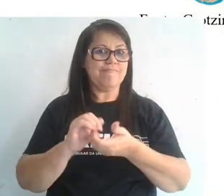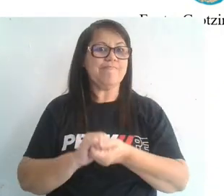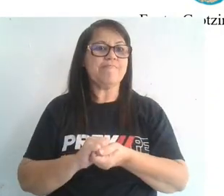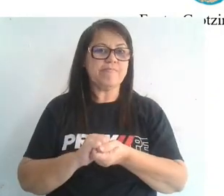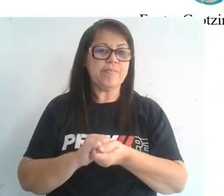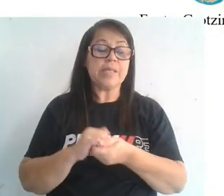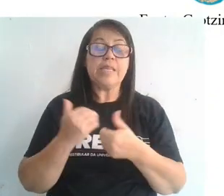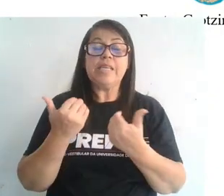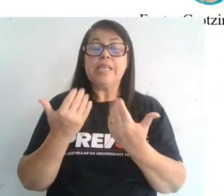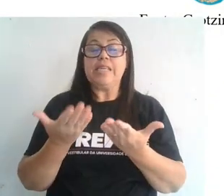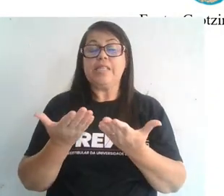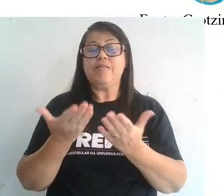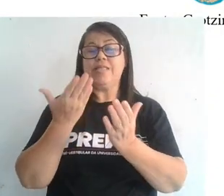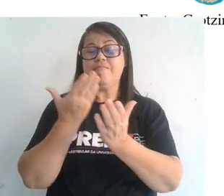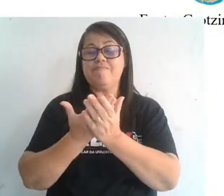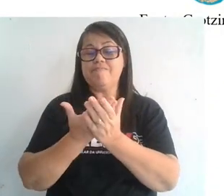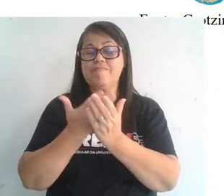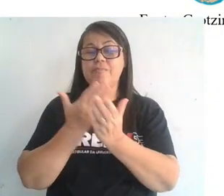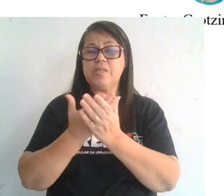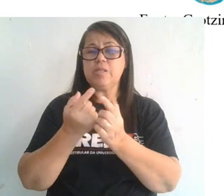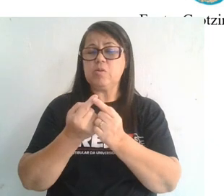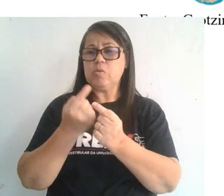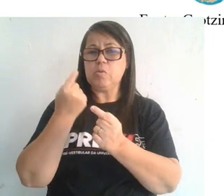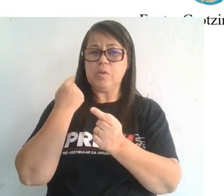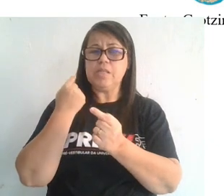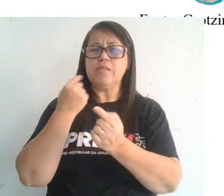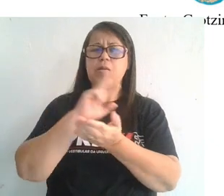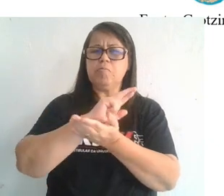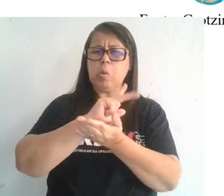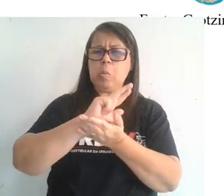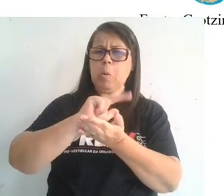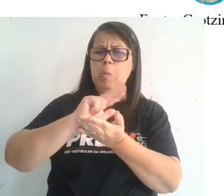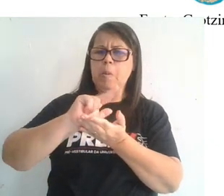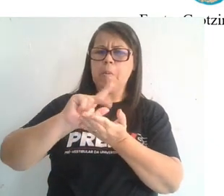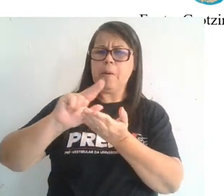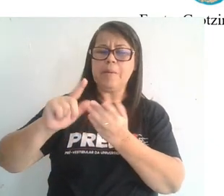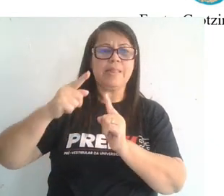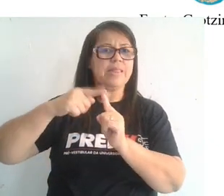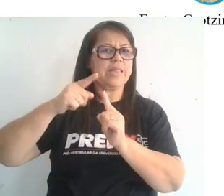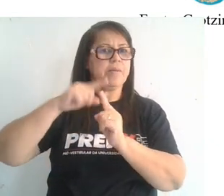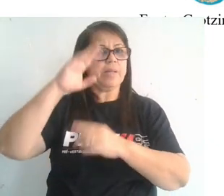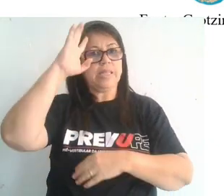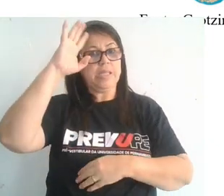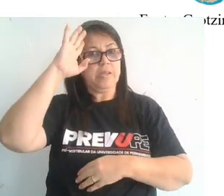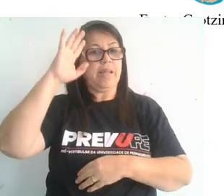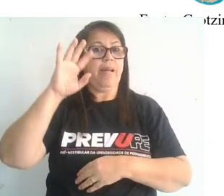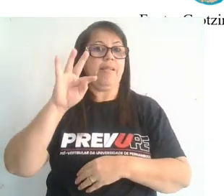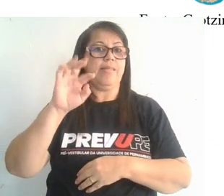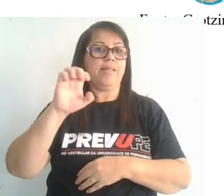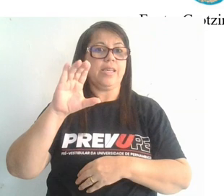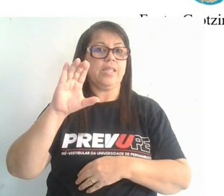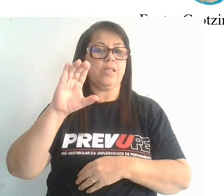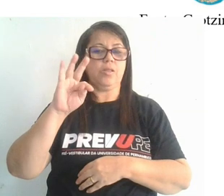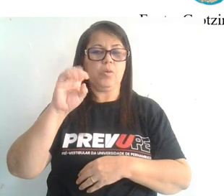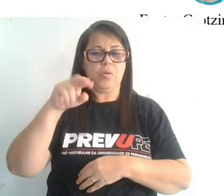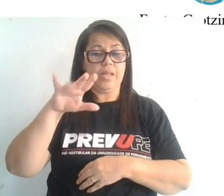Então é um estudo que vem de várias teorias. A teoria tectônica hoje é uma